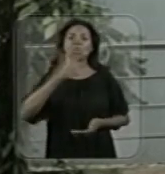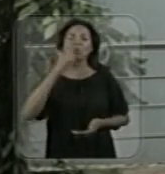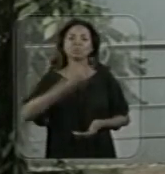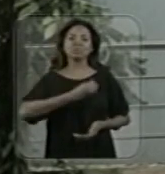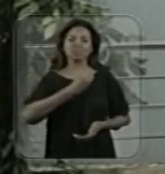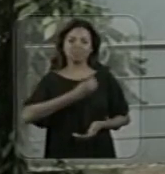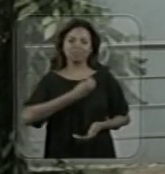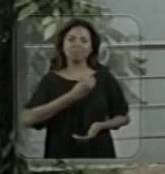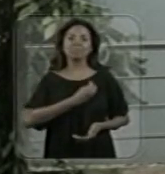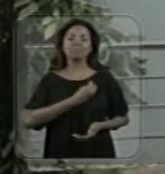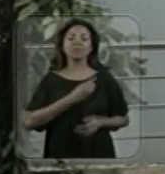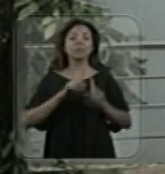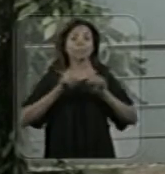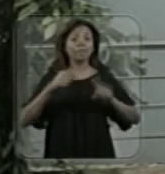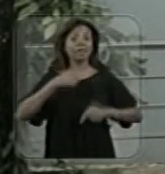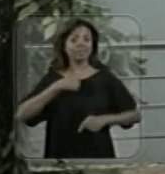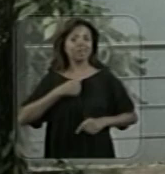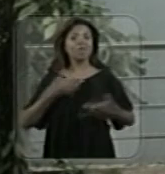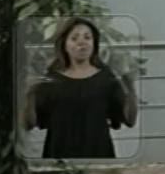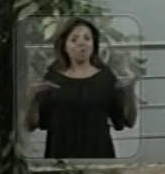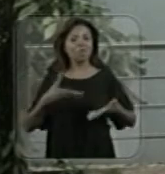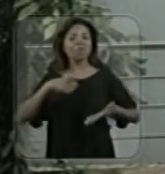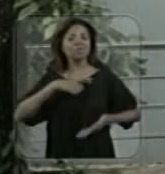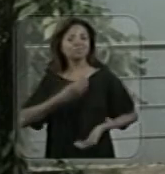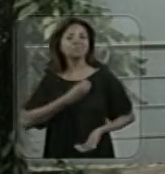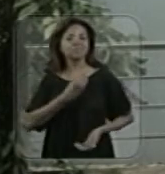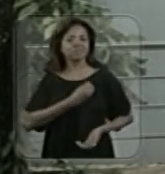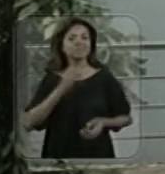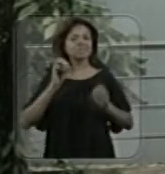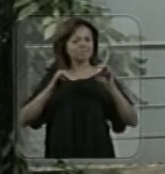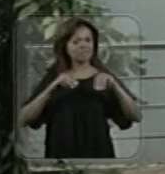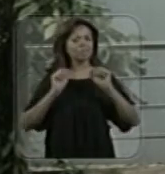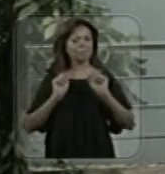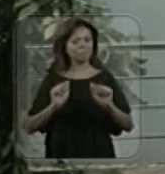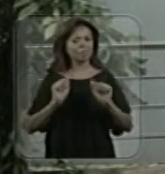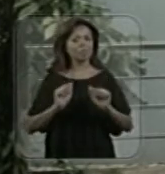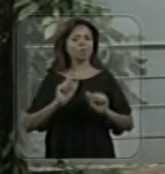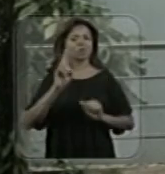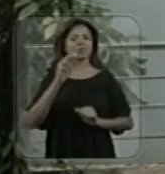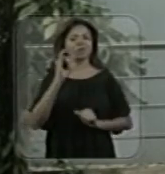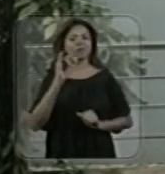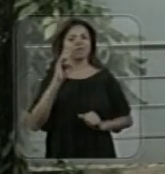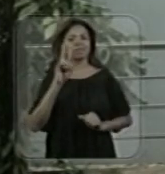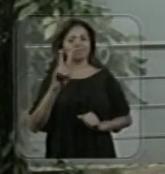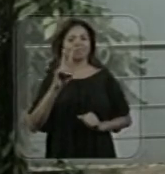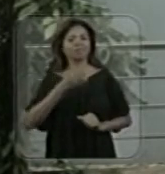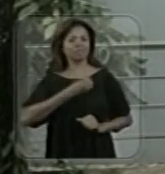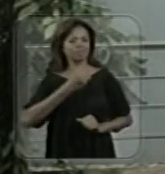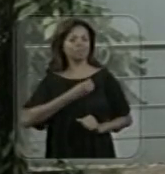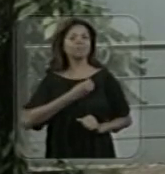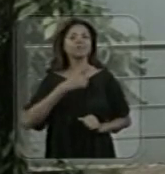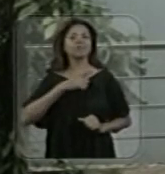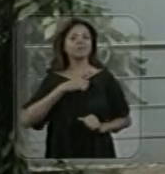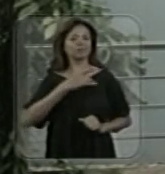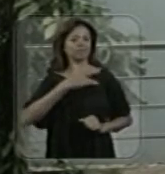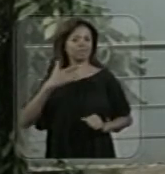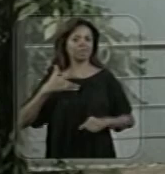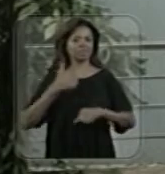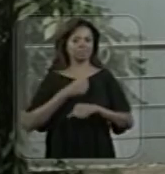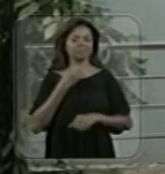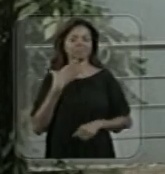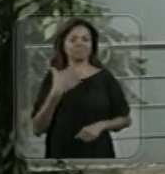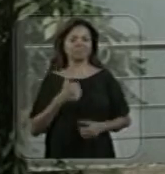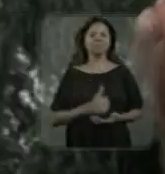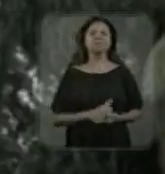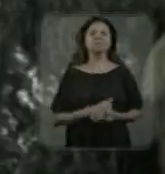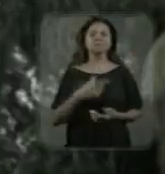conseguir sobreviver. Mas eu estou aqui para dizer para vocês que é possível sim viver com HIV AIDS e viver com